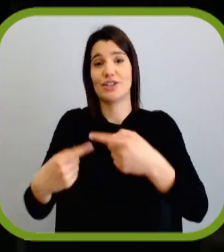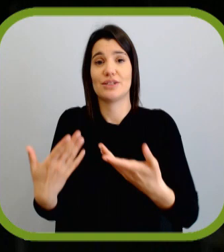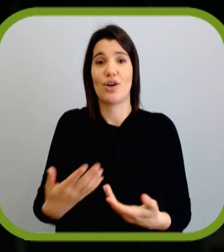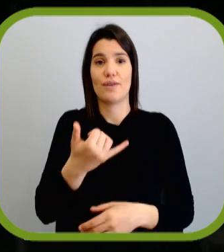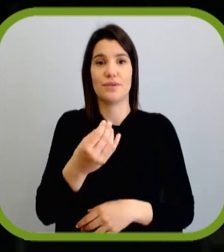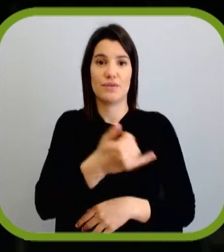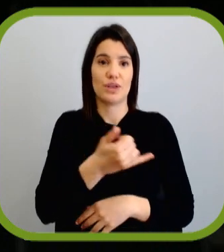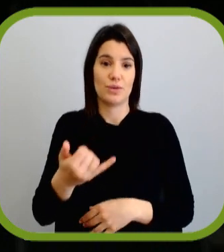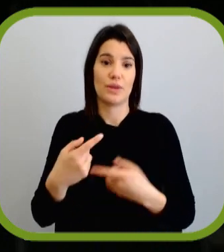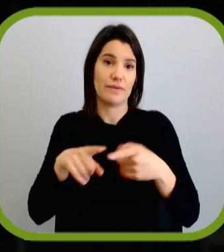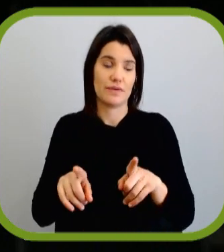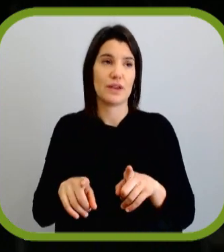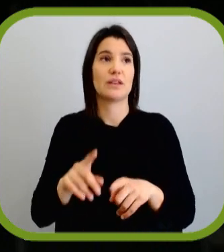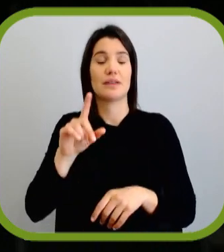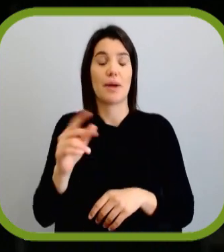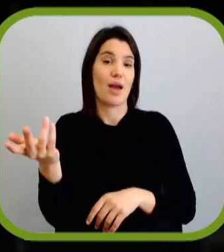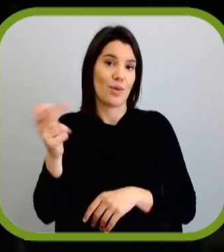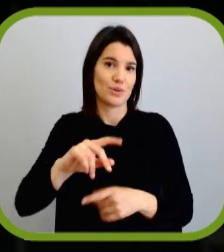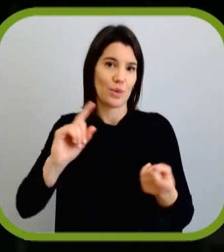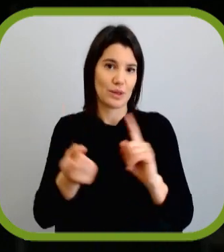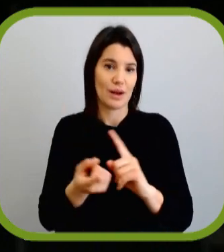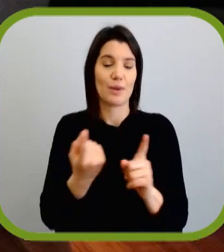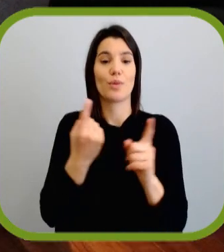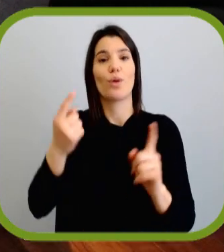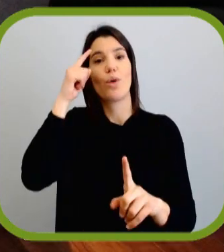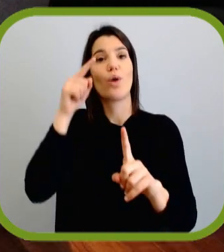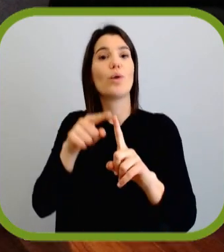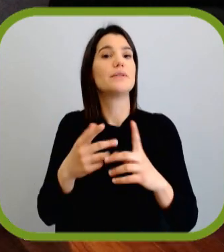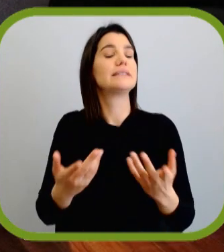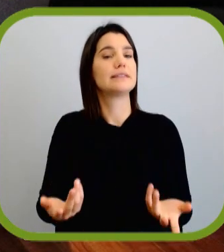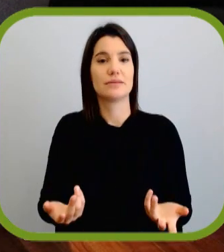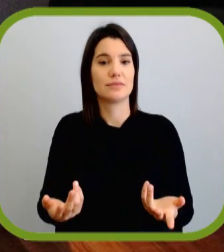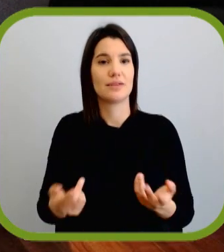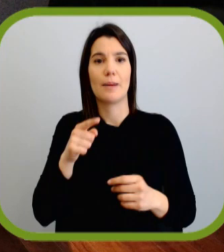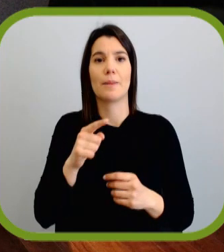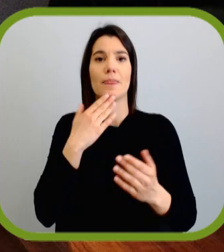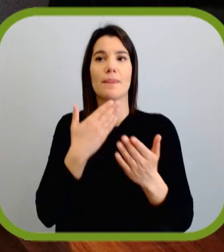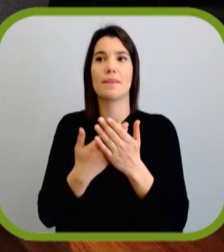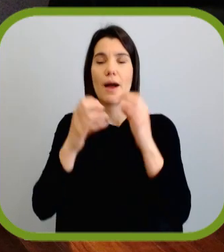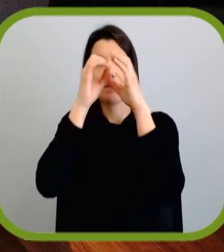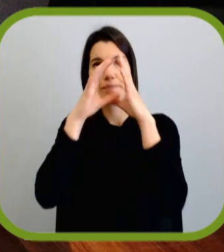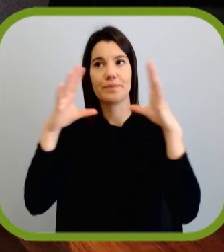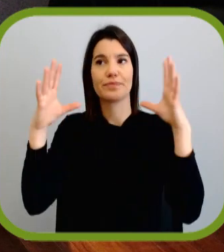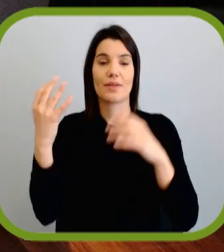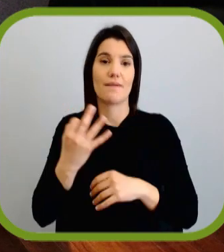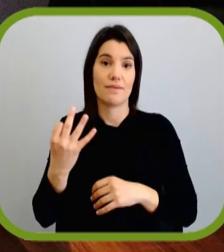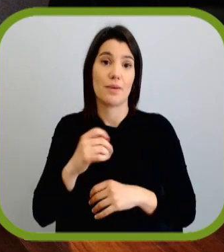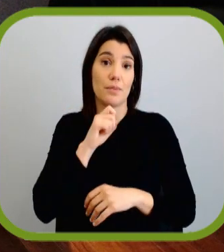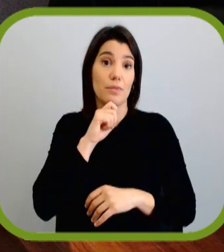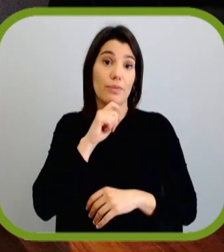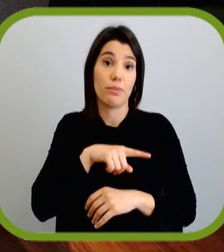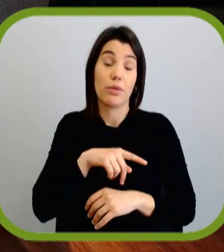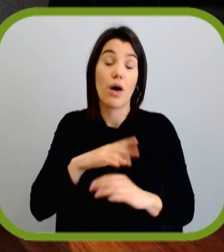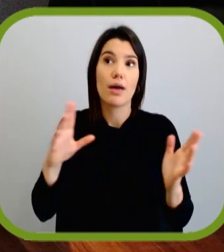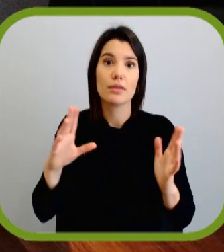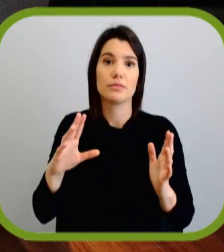geração, em 2022, deu-se o fenómeno contrário, ou seja, o objetivo foi sempre o de formatar uma ideia de que, de